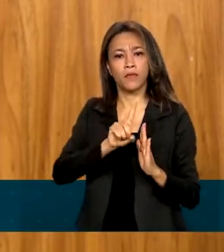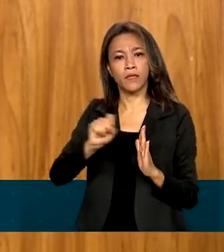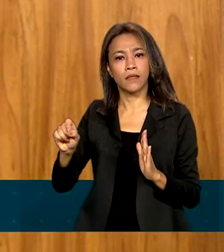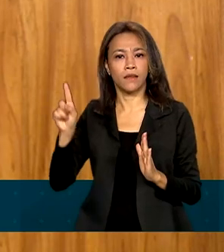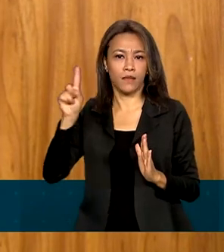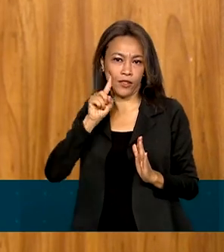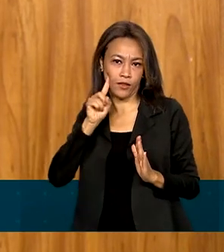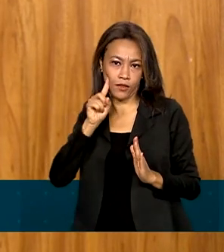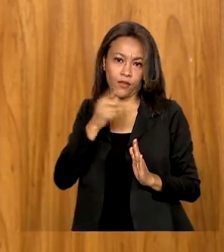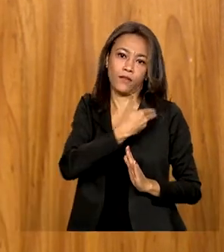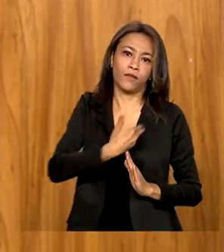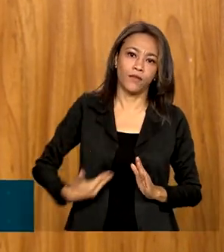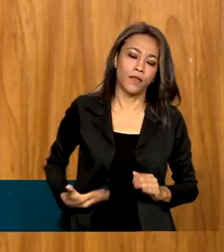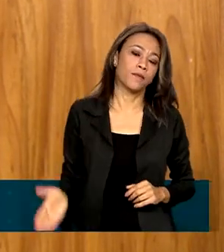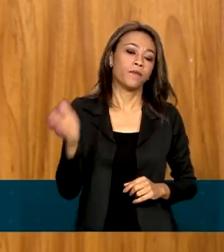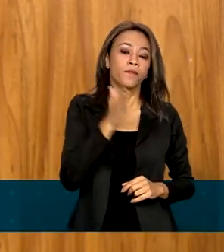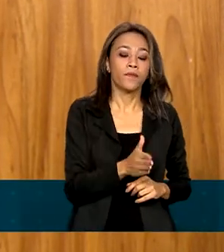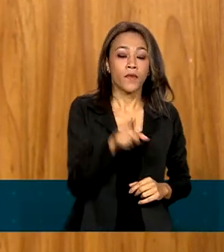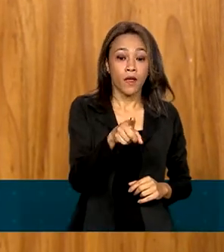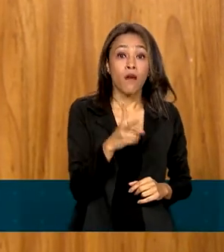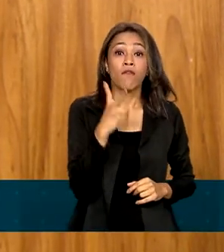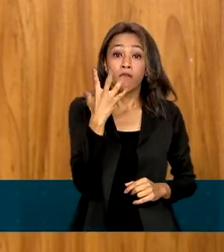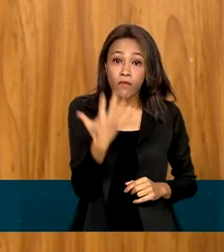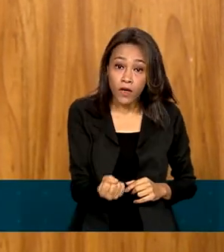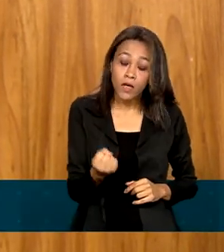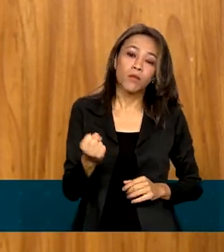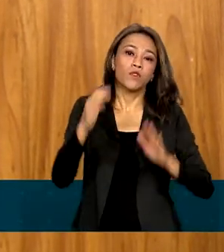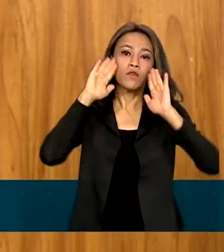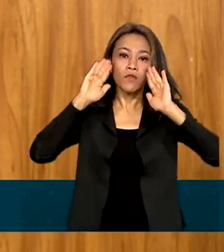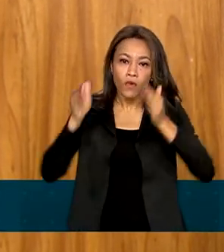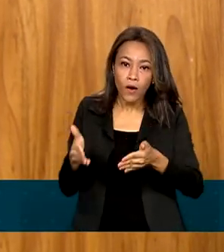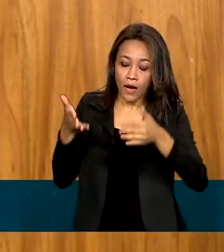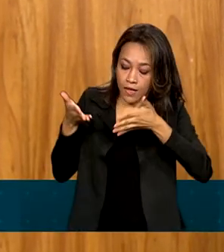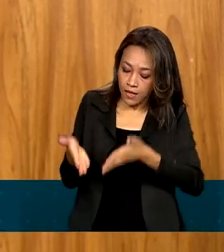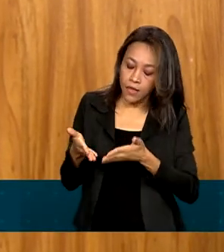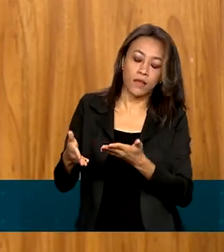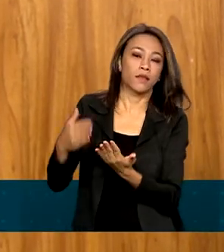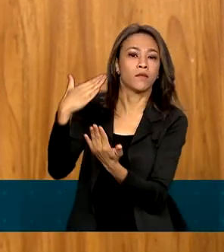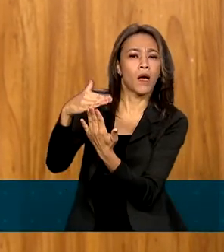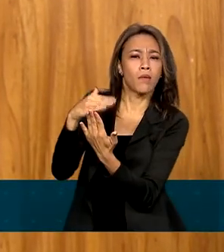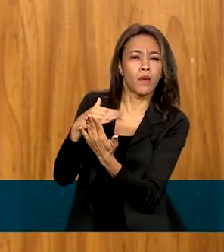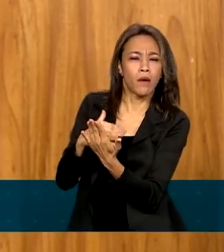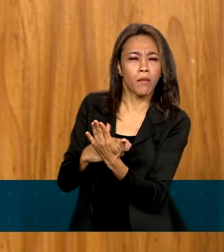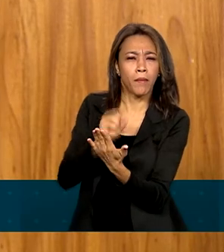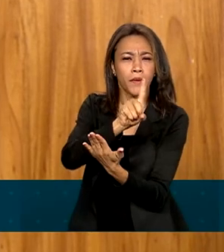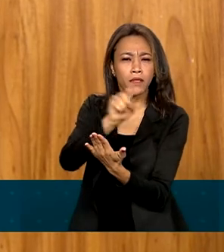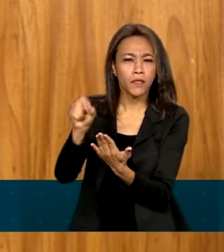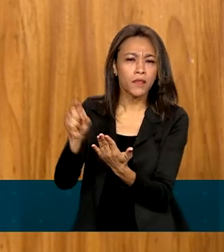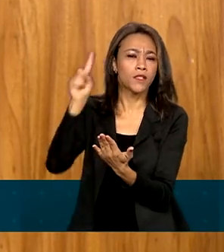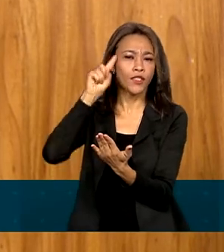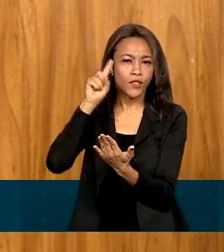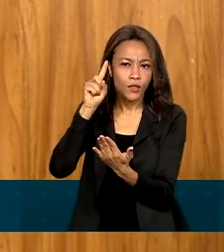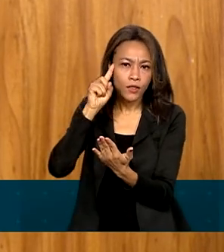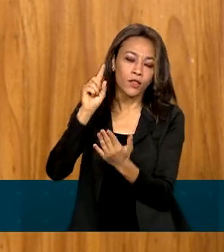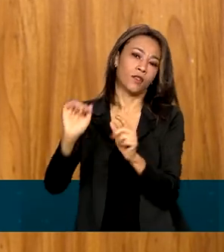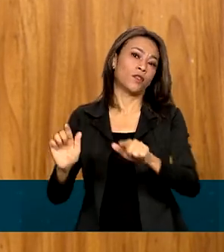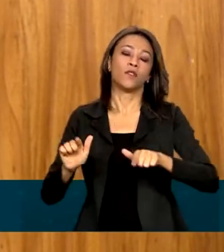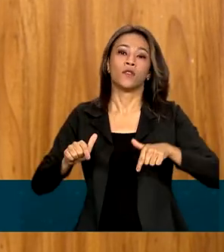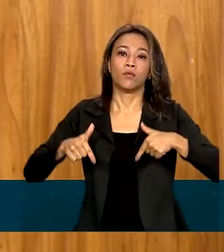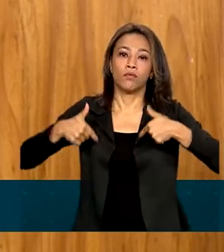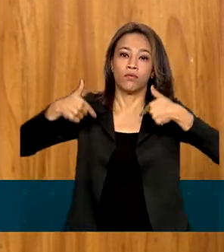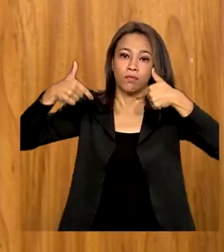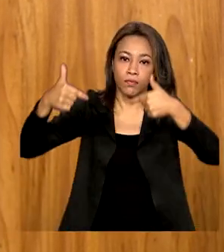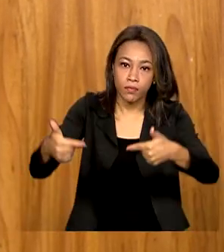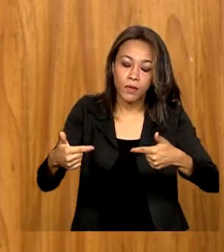priorizar essas ações e portanto dar uma sequência já de atos concretos, de retomada de